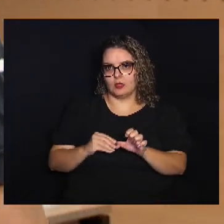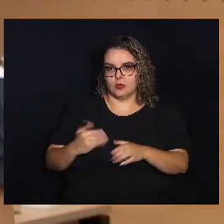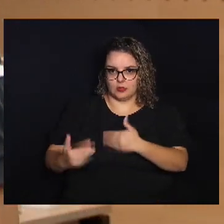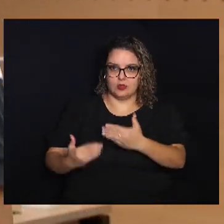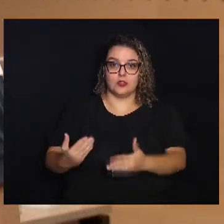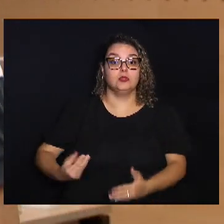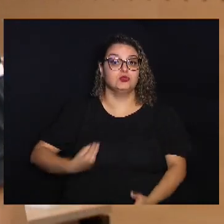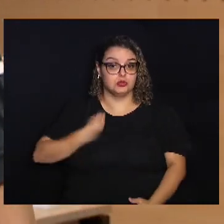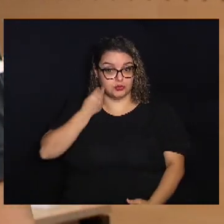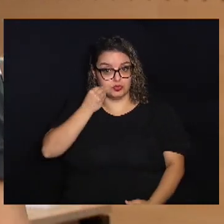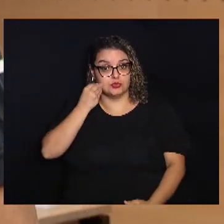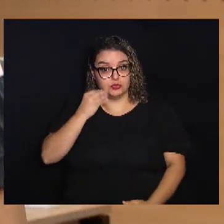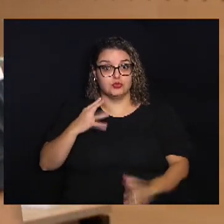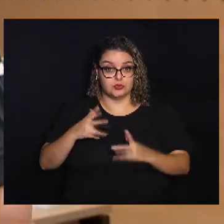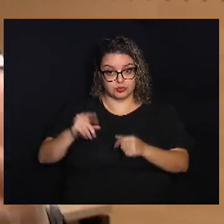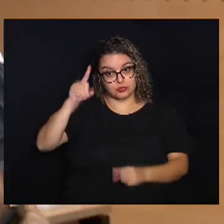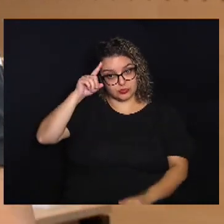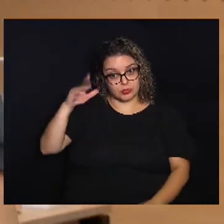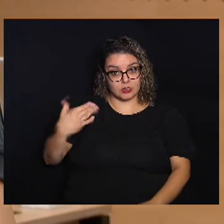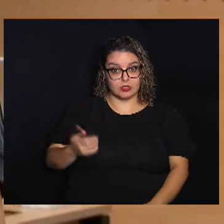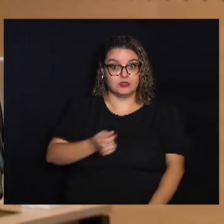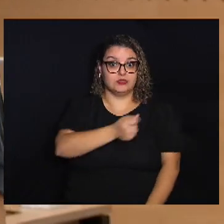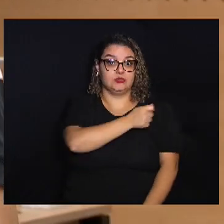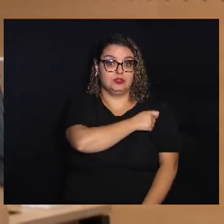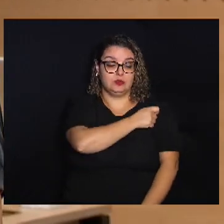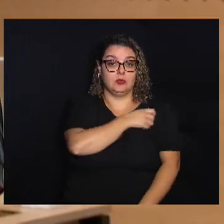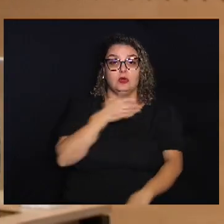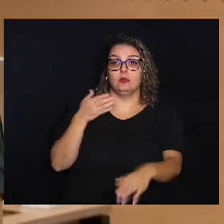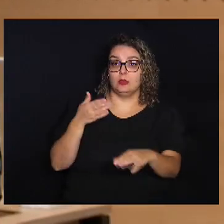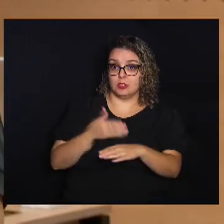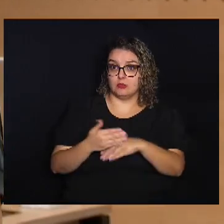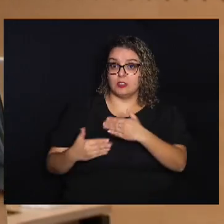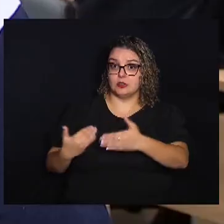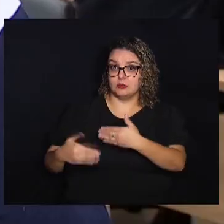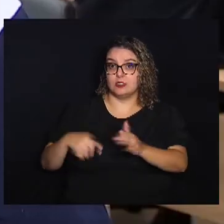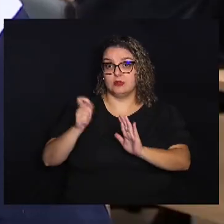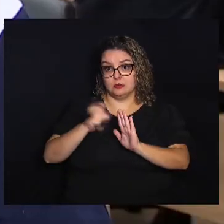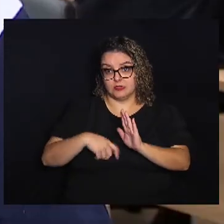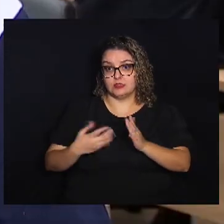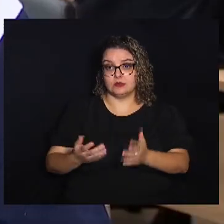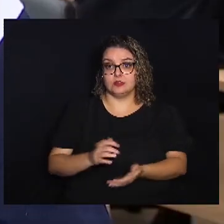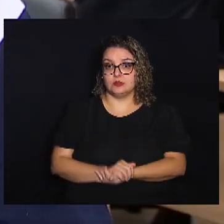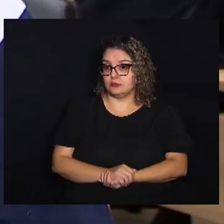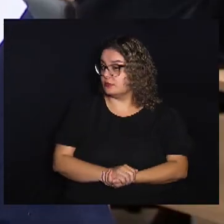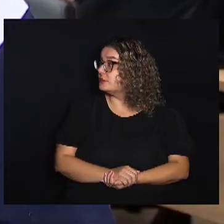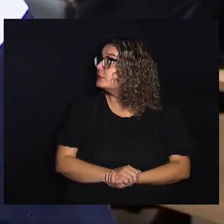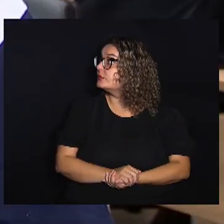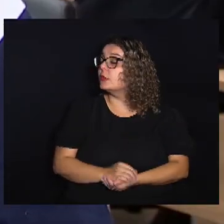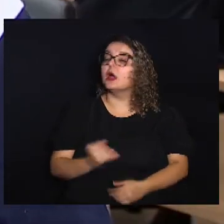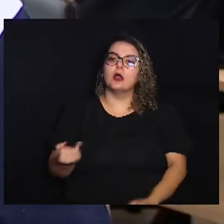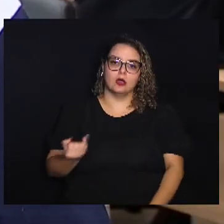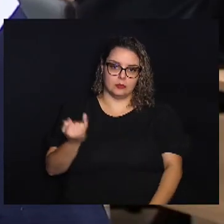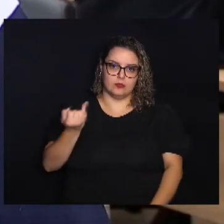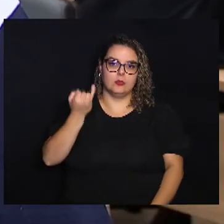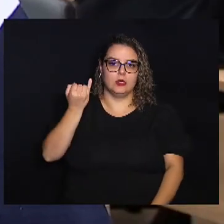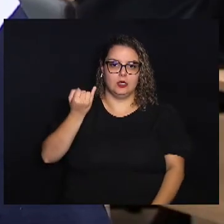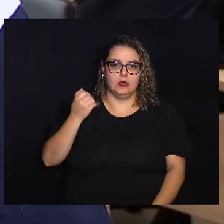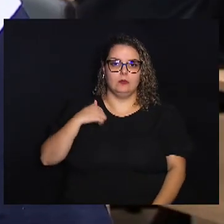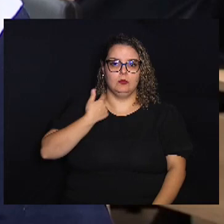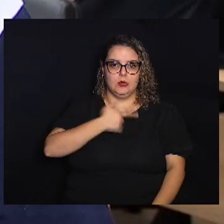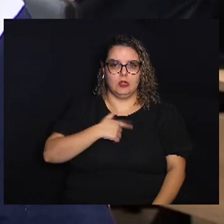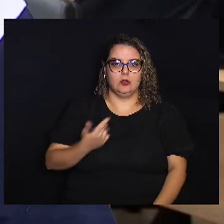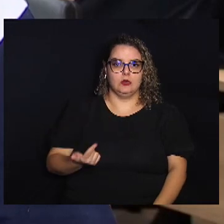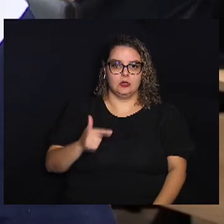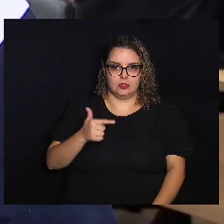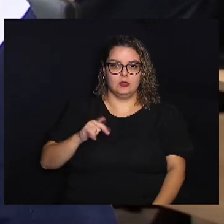De vivência De todo dia Que são alunos Que já participam Desse processo Efetivamente É importante Para a gente Que